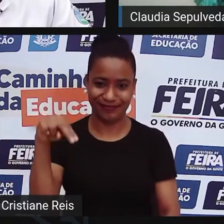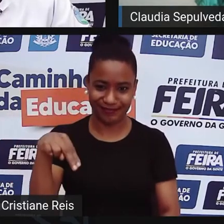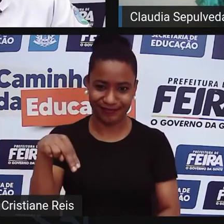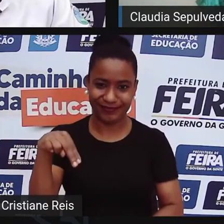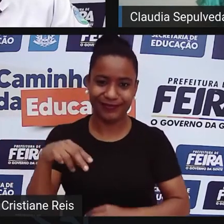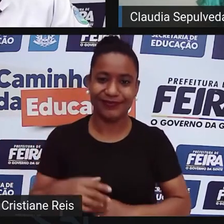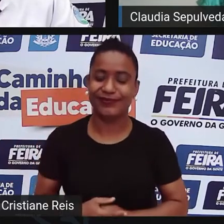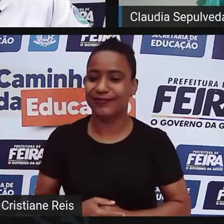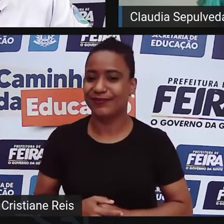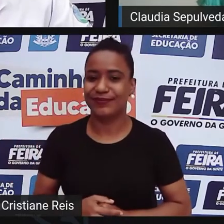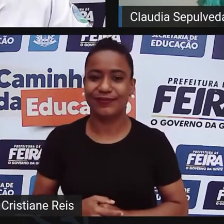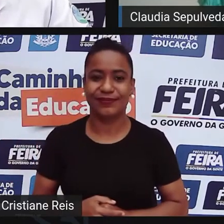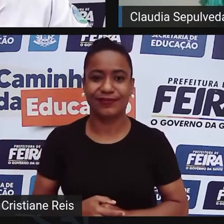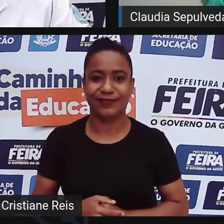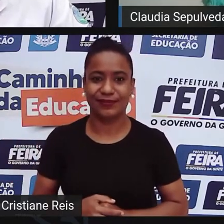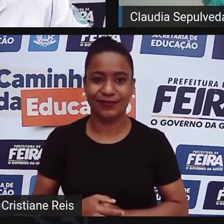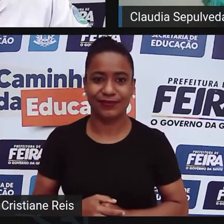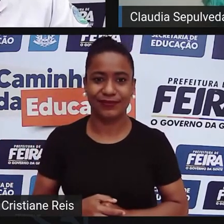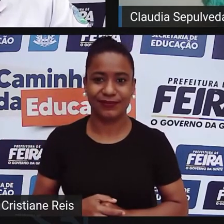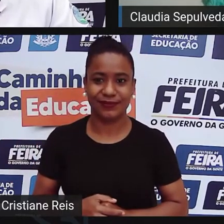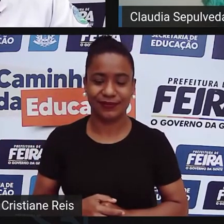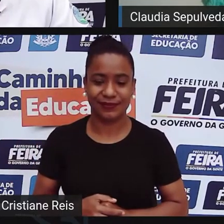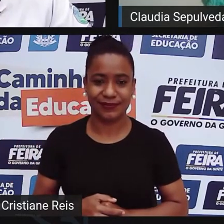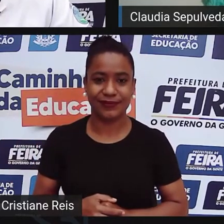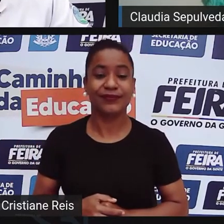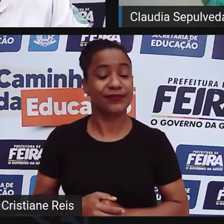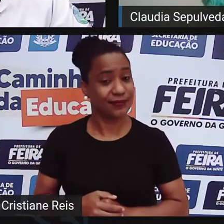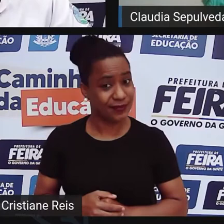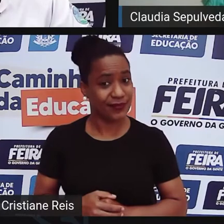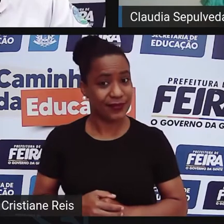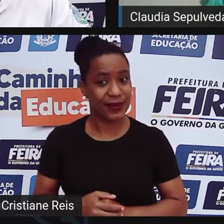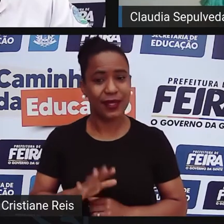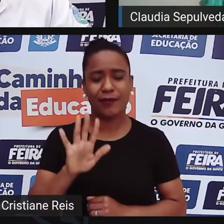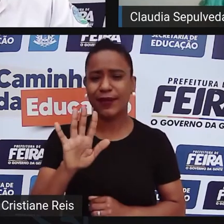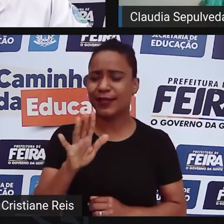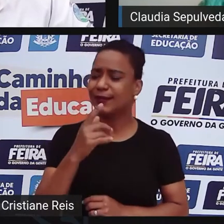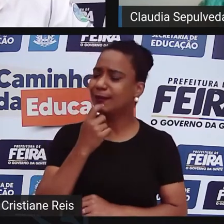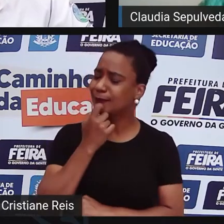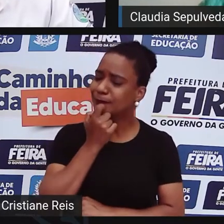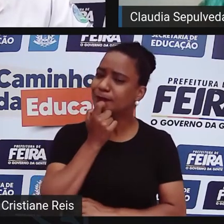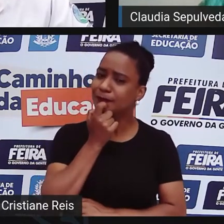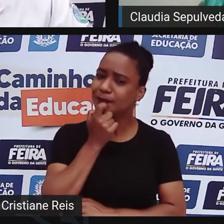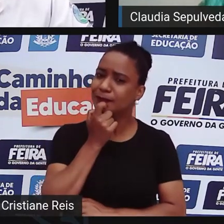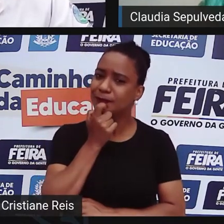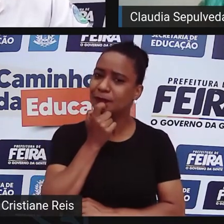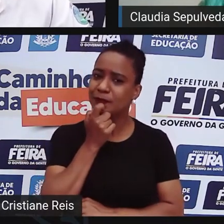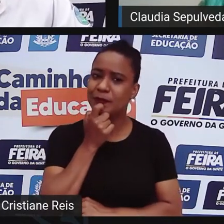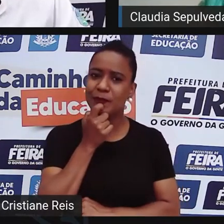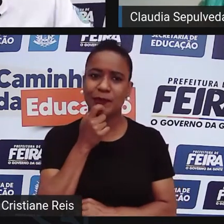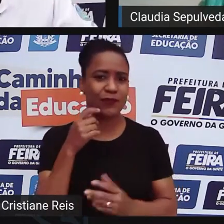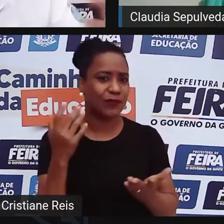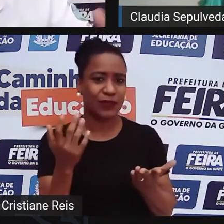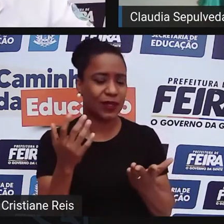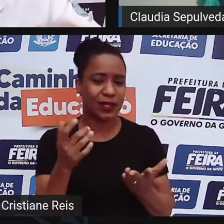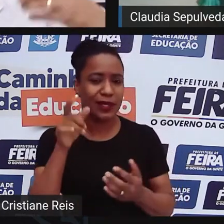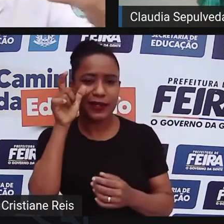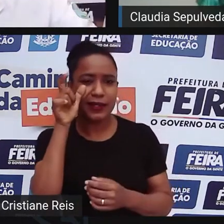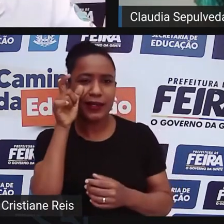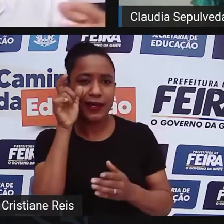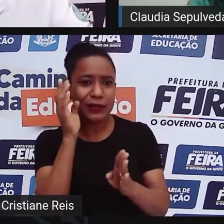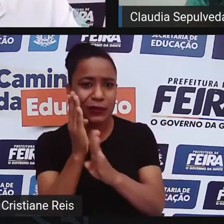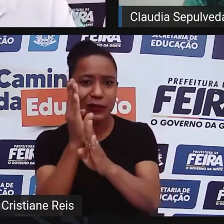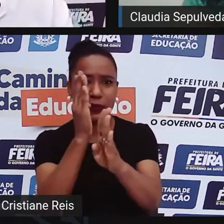bom, dá para dizer assim, se isso interessa a um grupo, a quem interessa